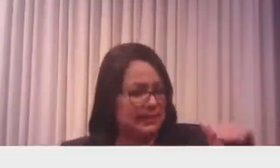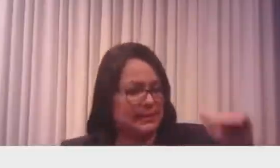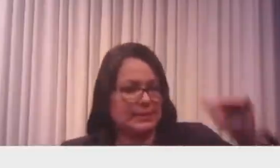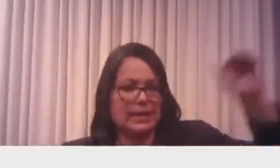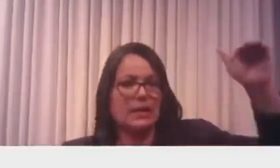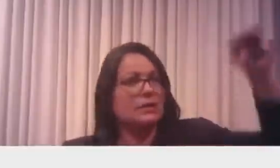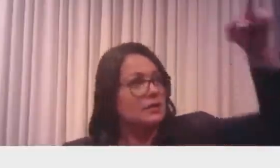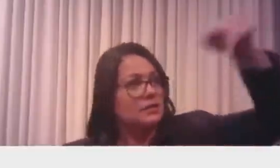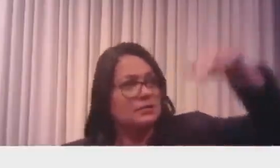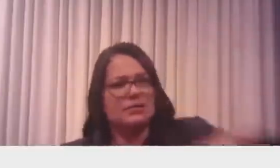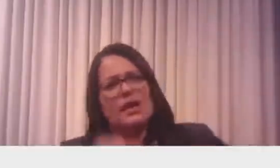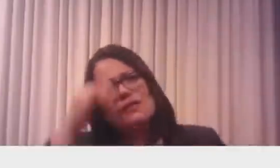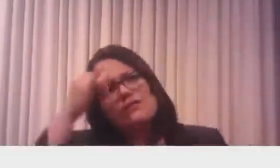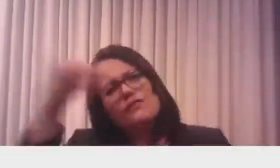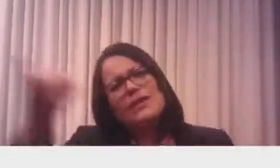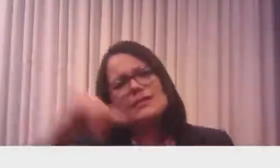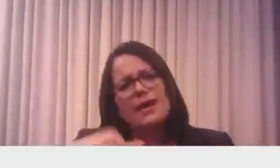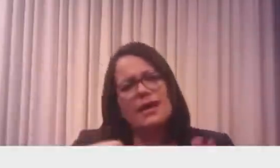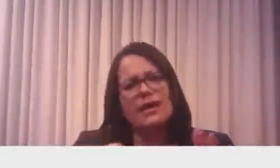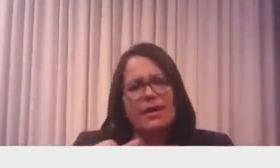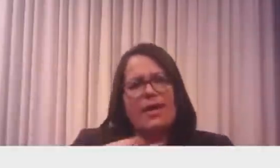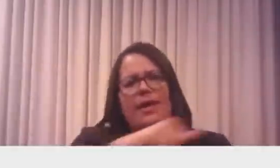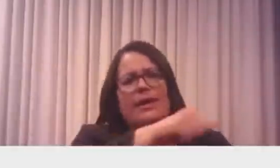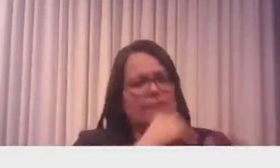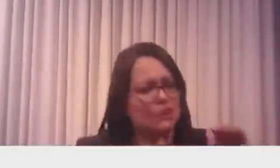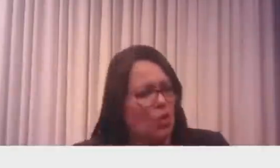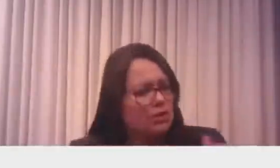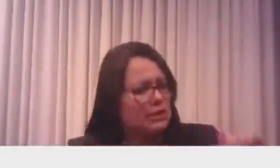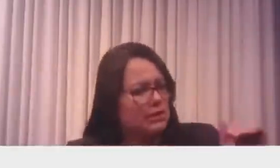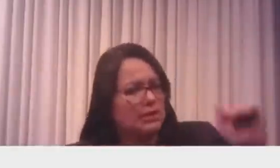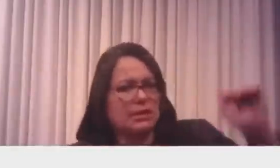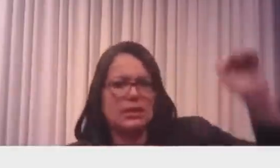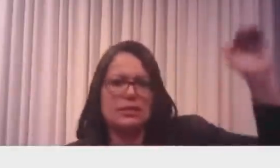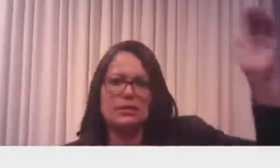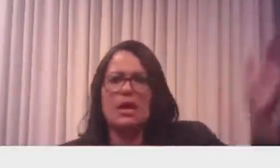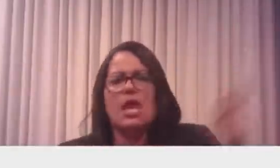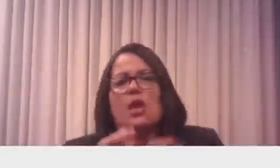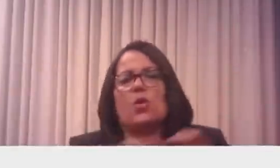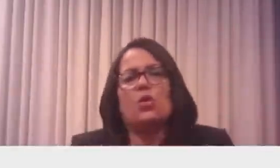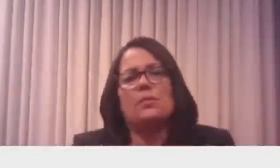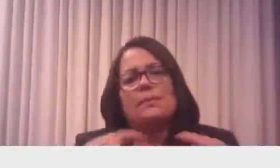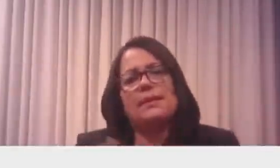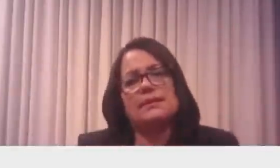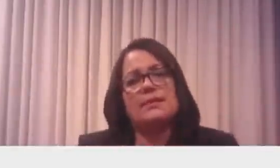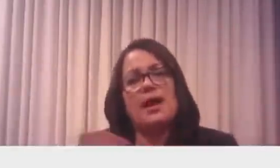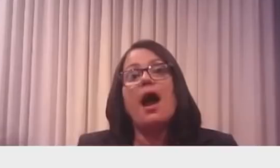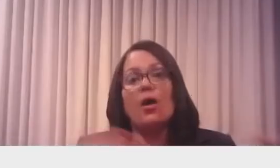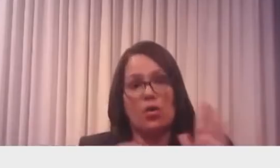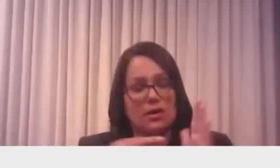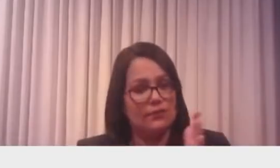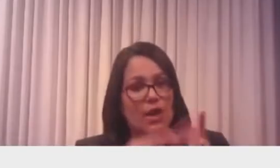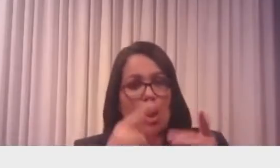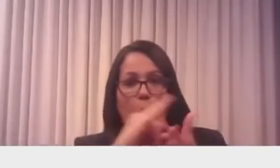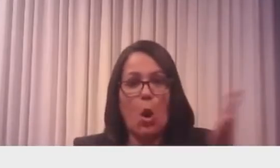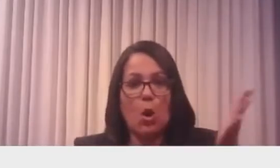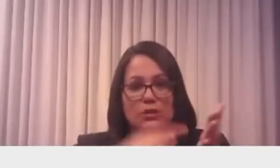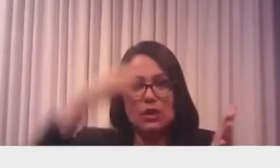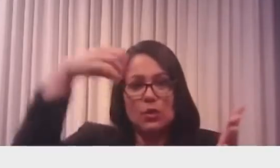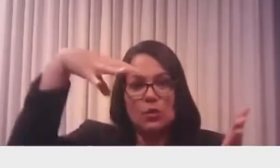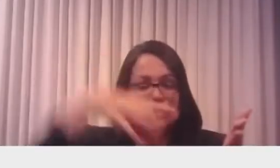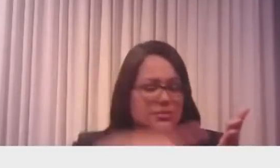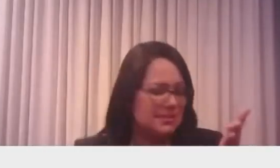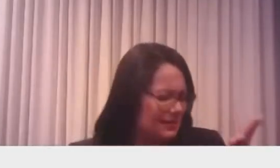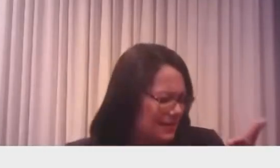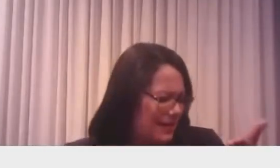menos mexer com o elevador, mais economia de energia nós temos. Estamos com a bandeira vermelha aí, uma